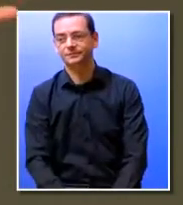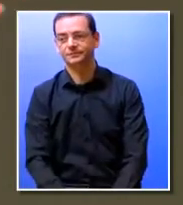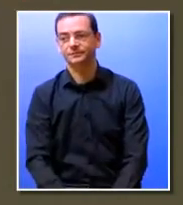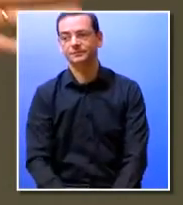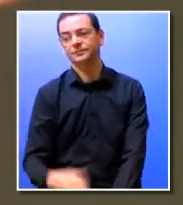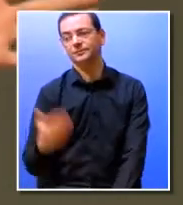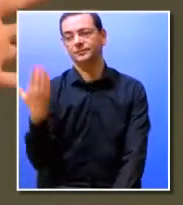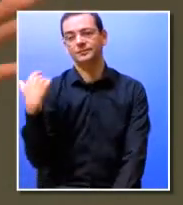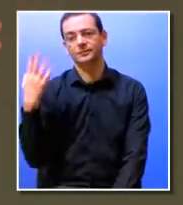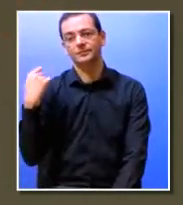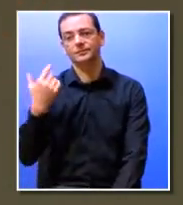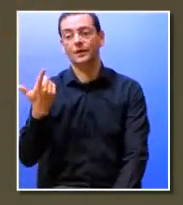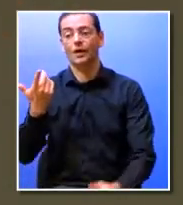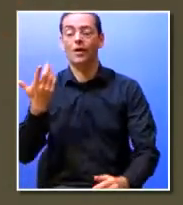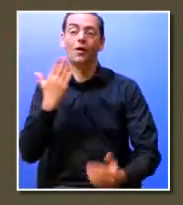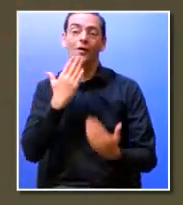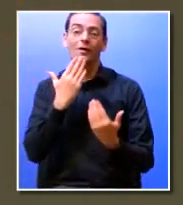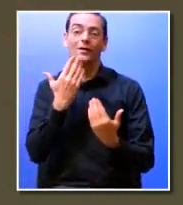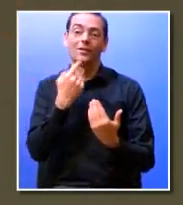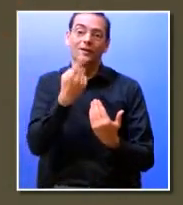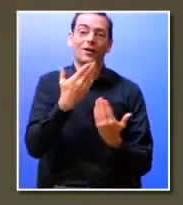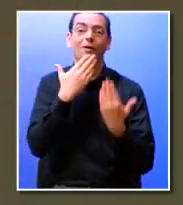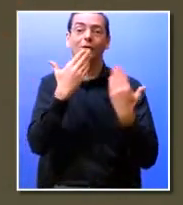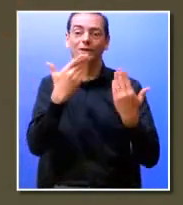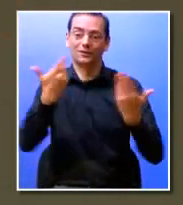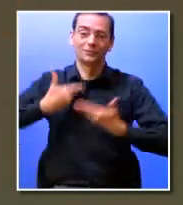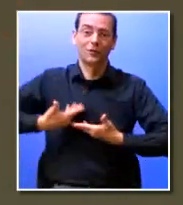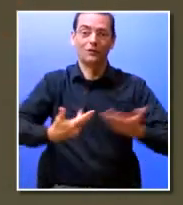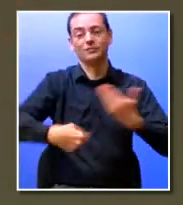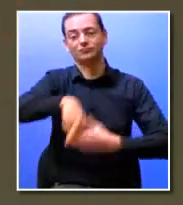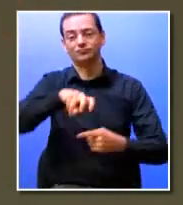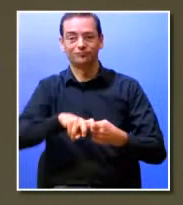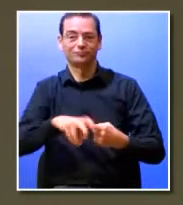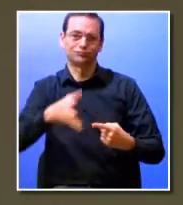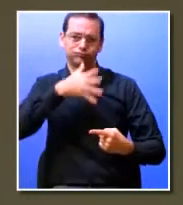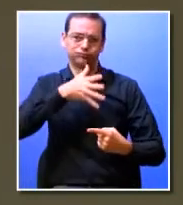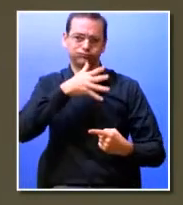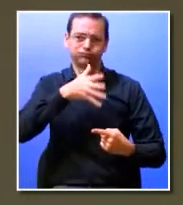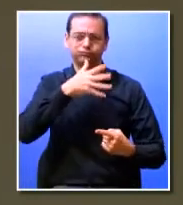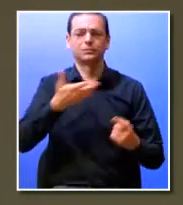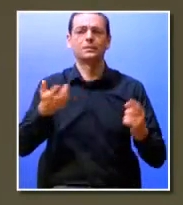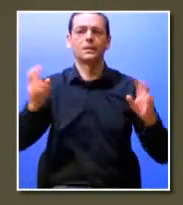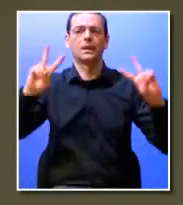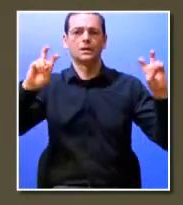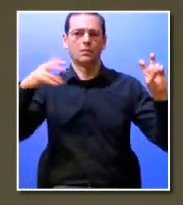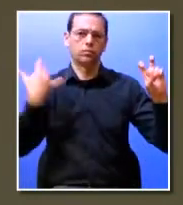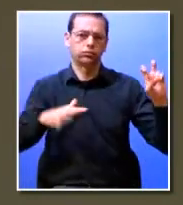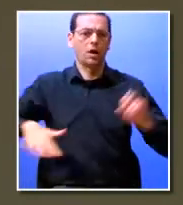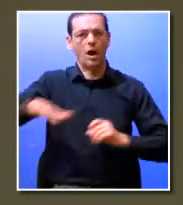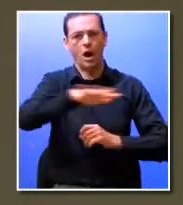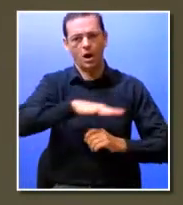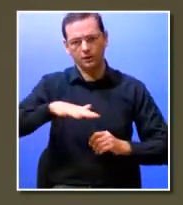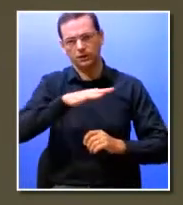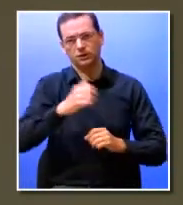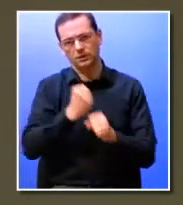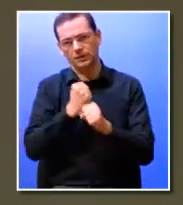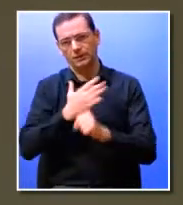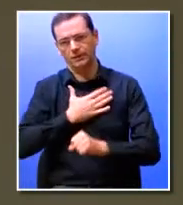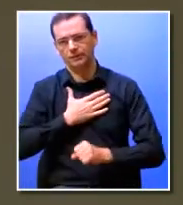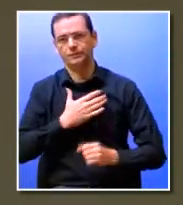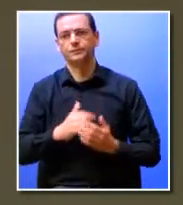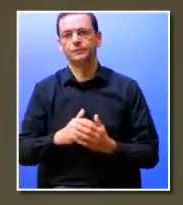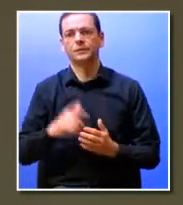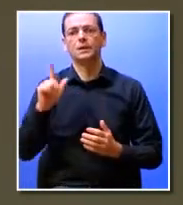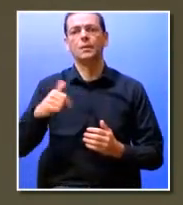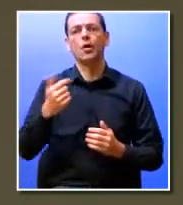quando dizia agradecer aqui o convite que tive para pensar sobre o tema obviamente este é um tema que eu penso muito no âmbito do meu trabalho da minha missão mas também obviamente aqui